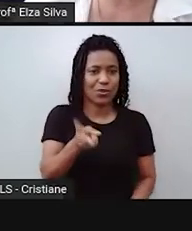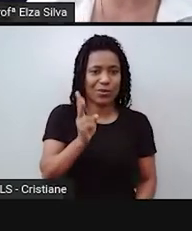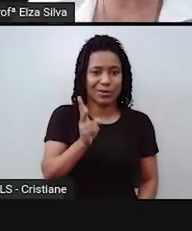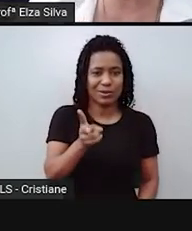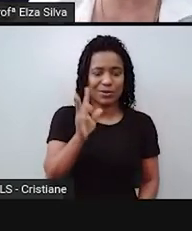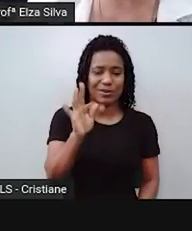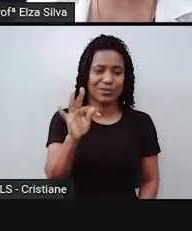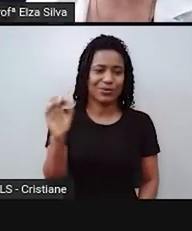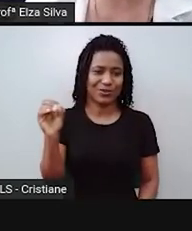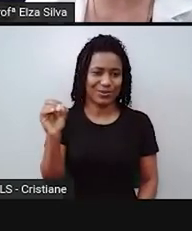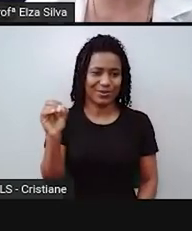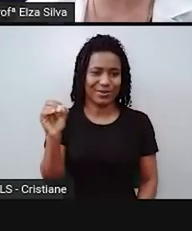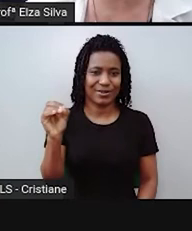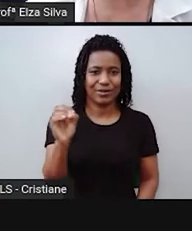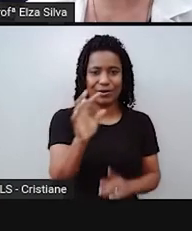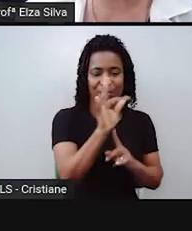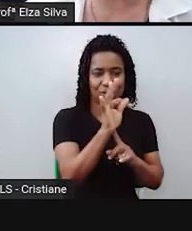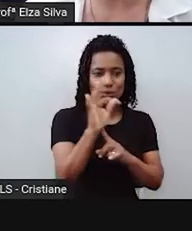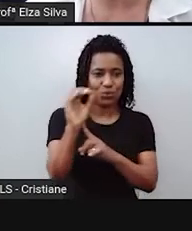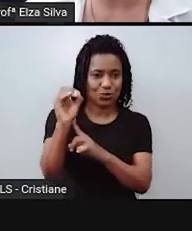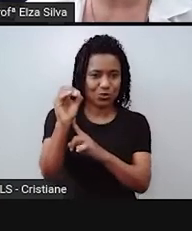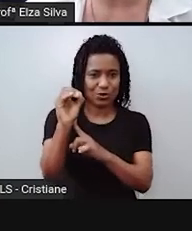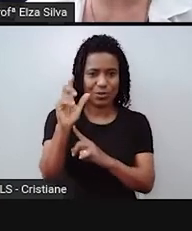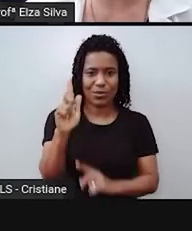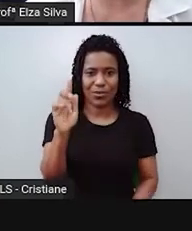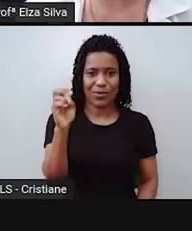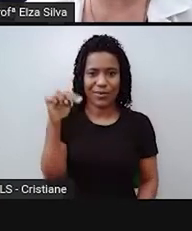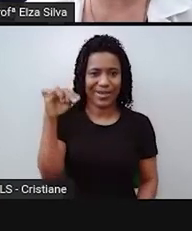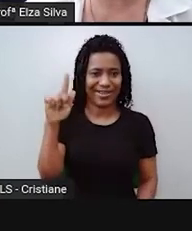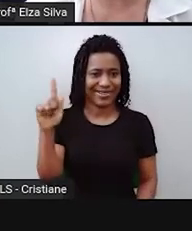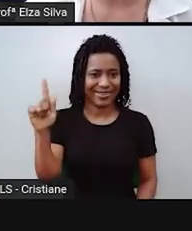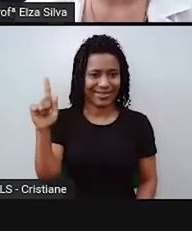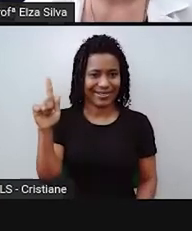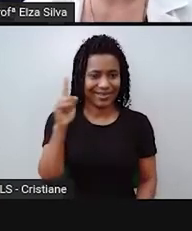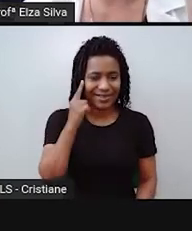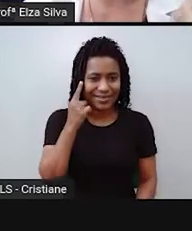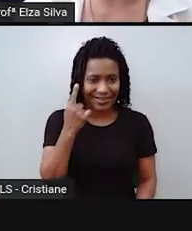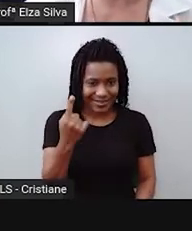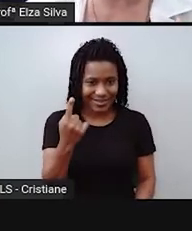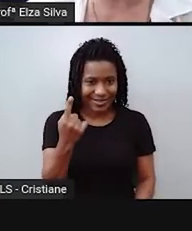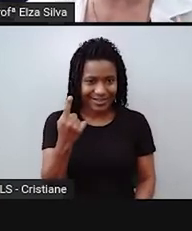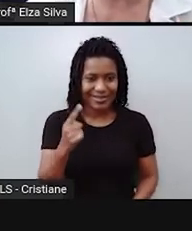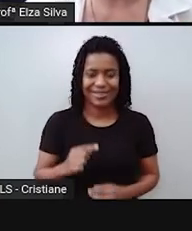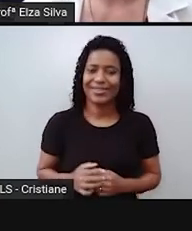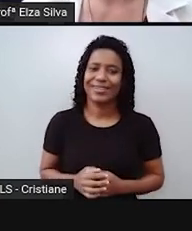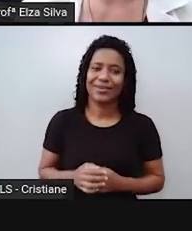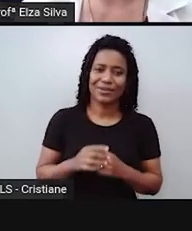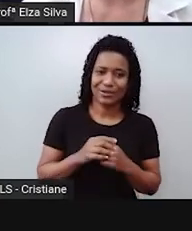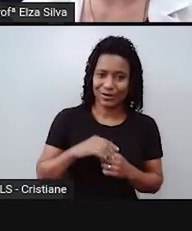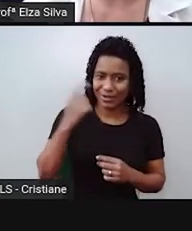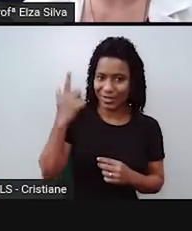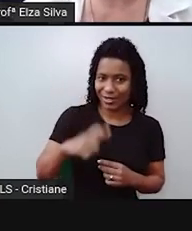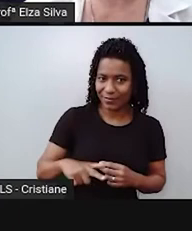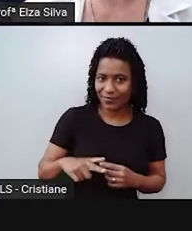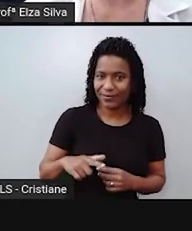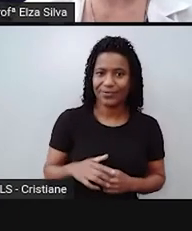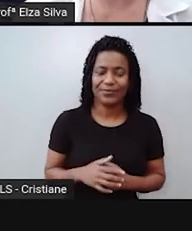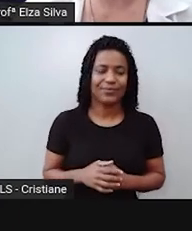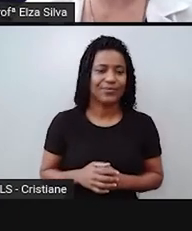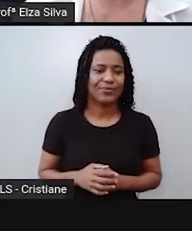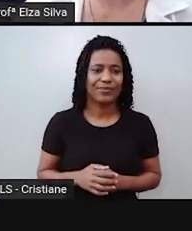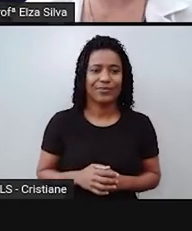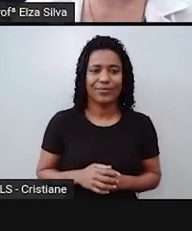já faz parte da expressão going to. Ok, students? Então, vamos comigo? I am